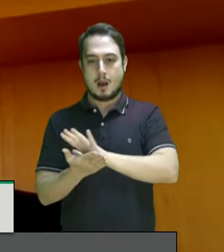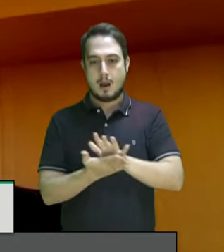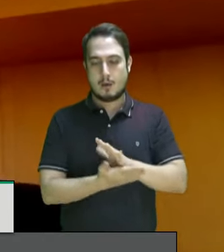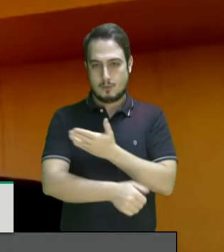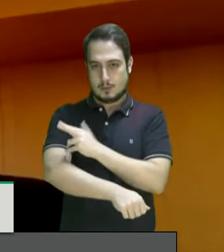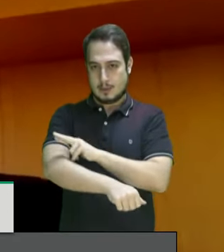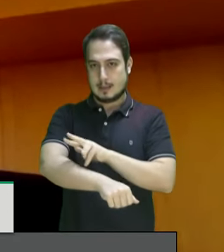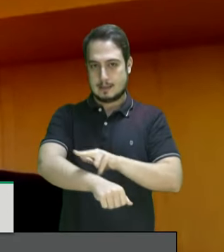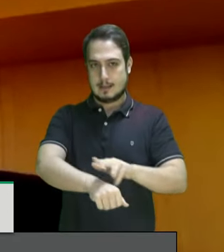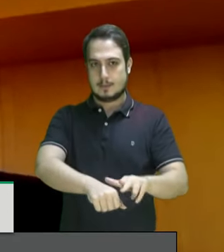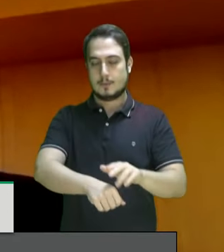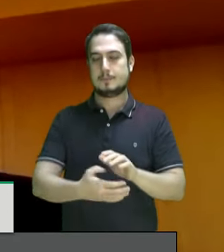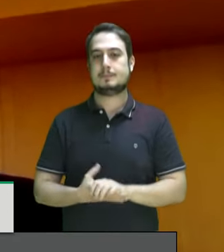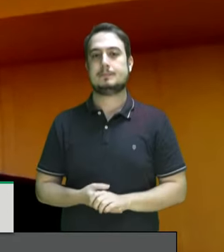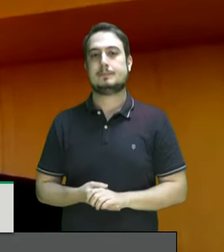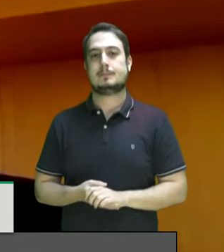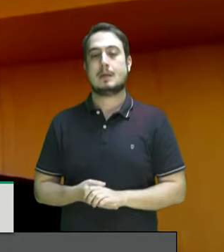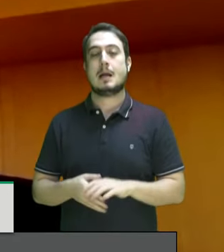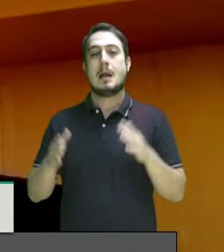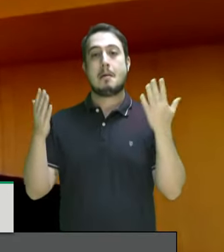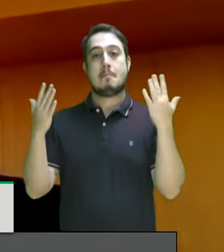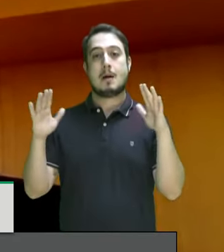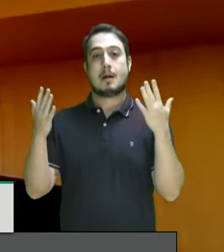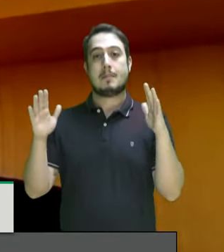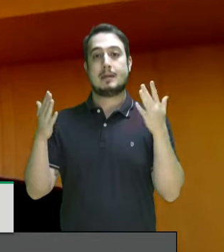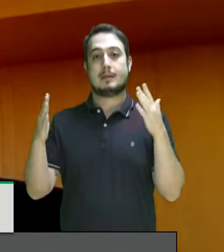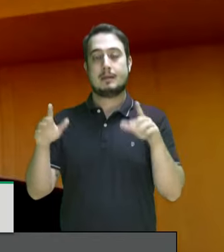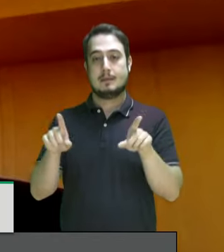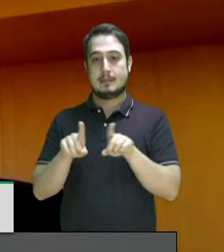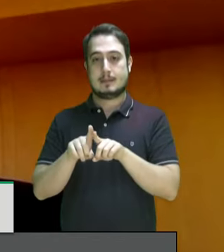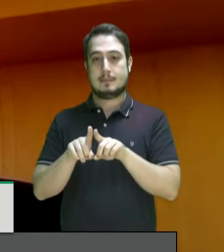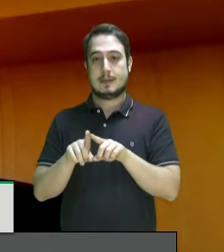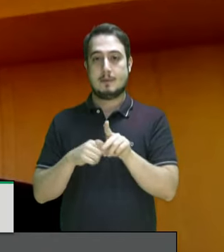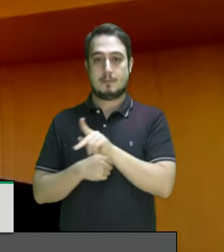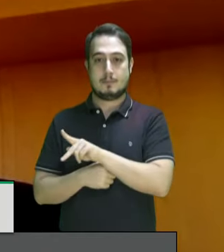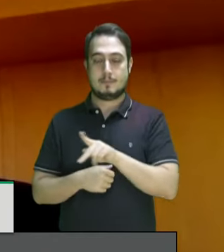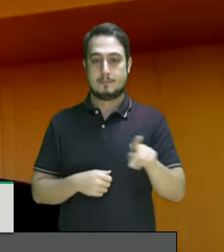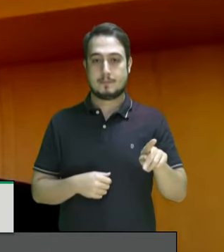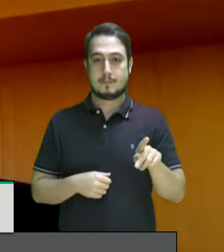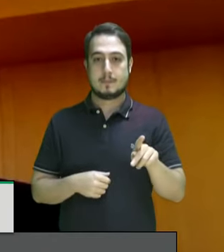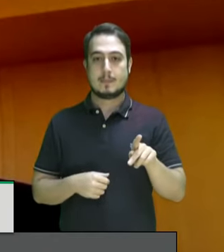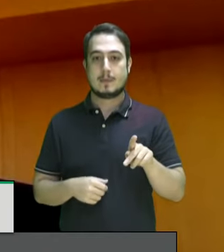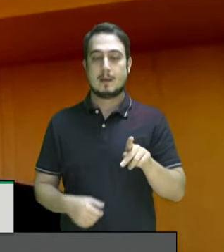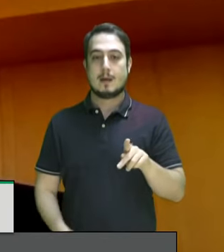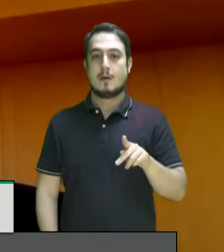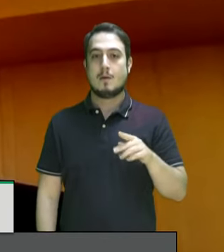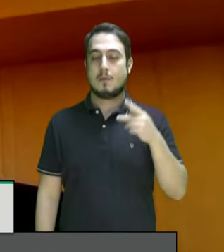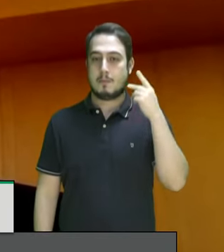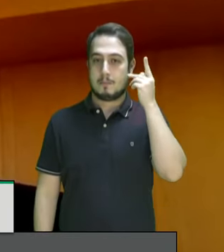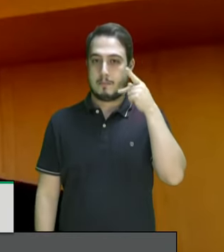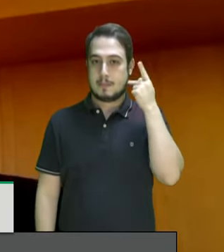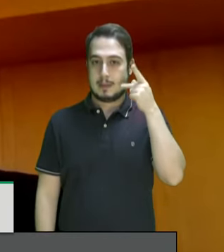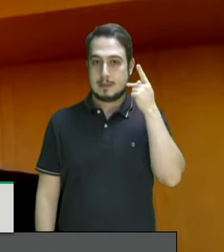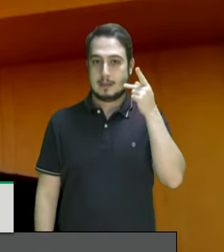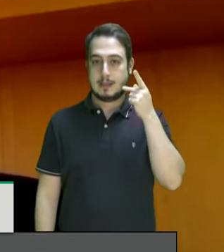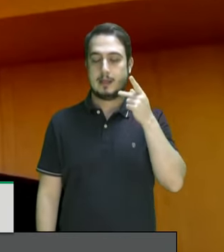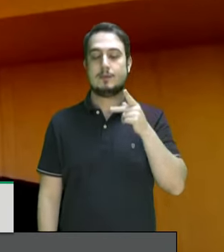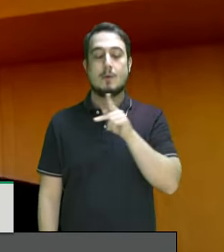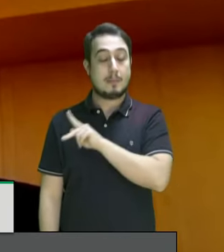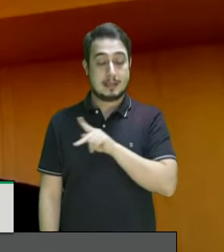parabenizar o presidente desta comissão deputado Carlos Veras proponente e